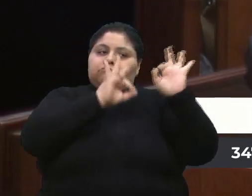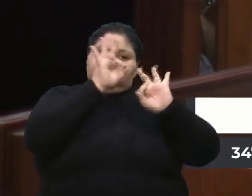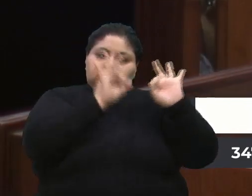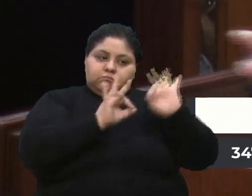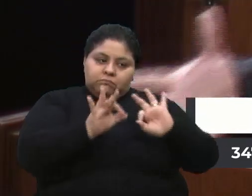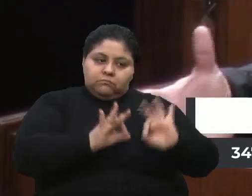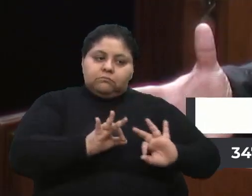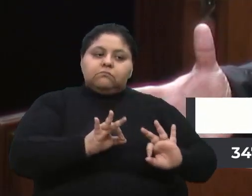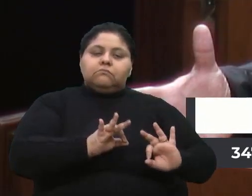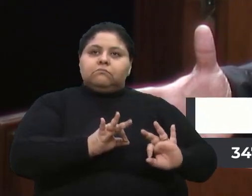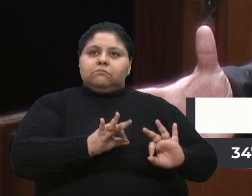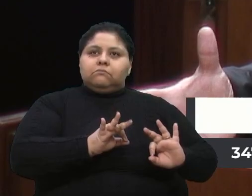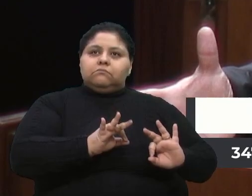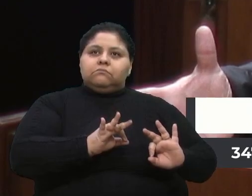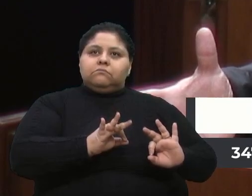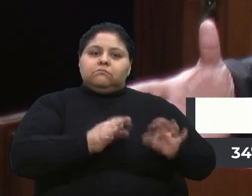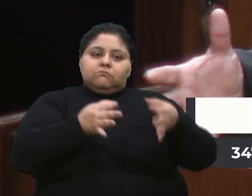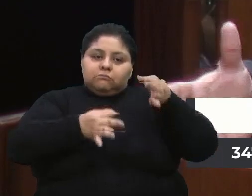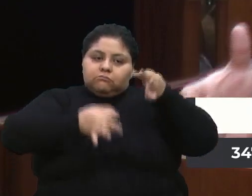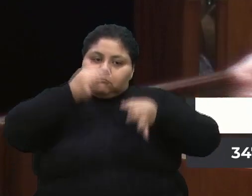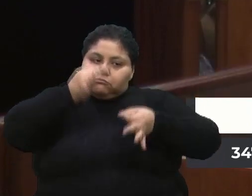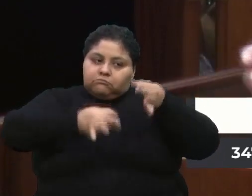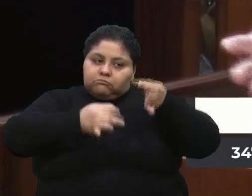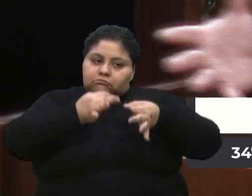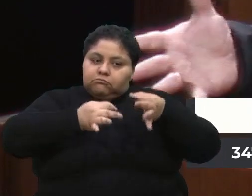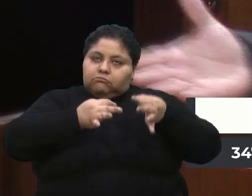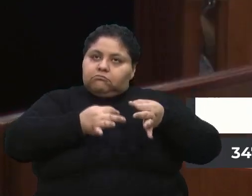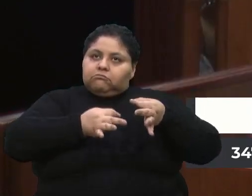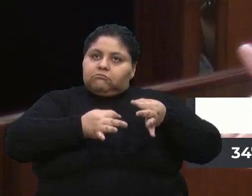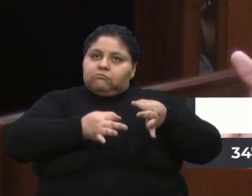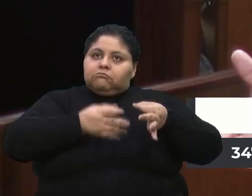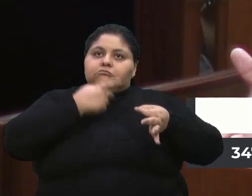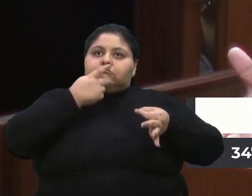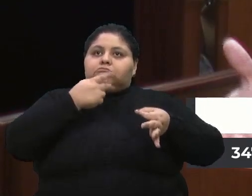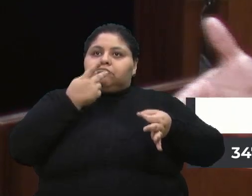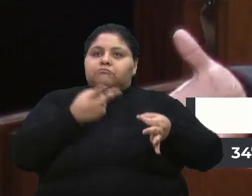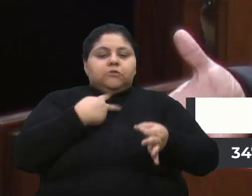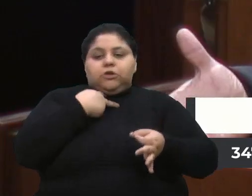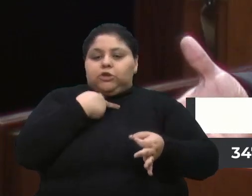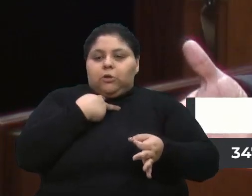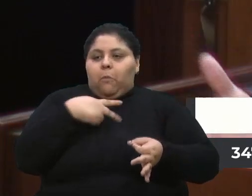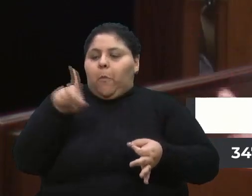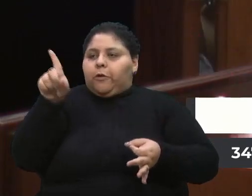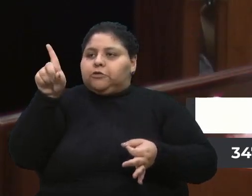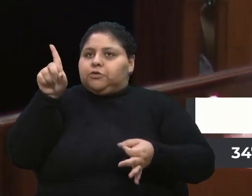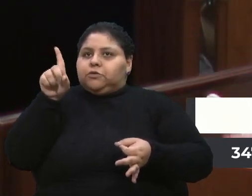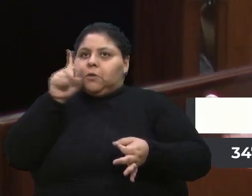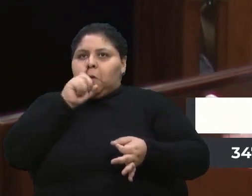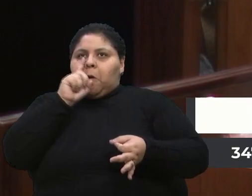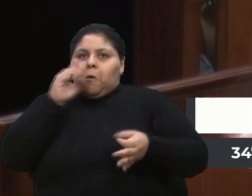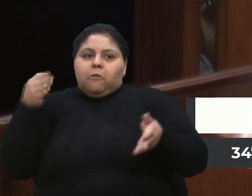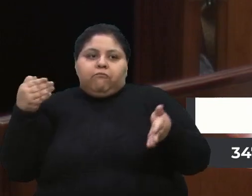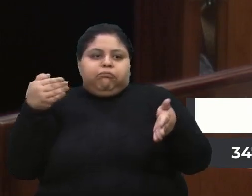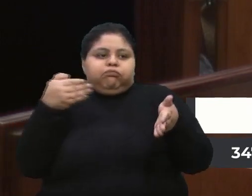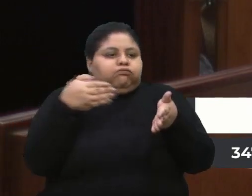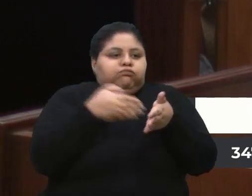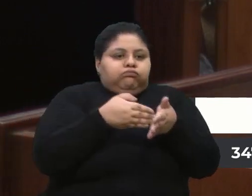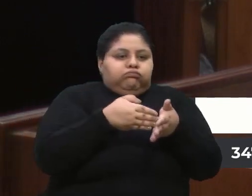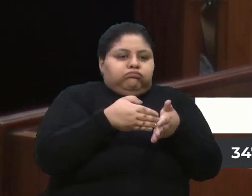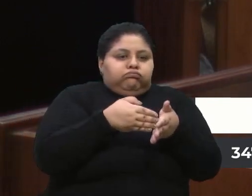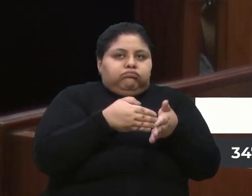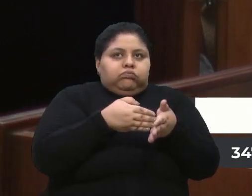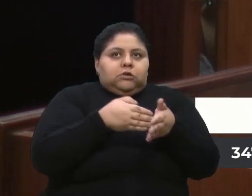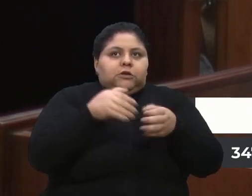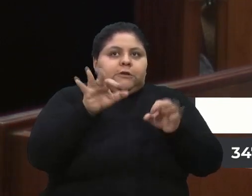o que a justiça, enfim, determinar, porque não pode uma mãe sair, e simplesmente, sem diálogo nenhum,